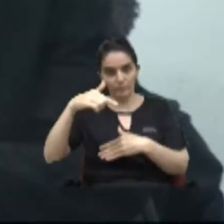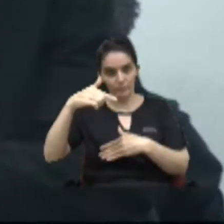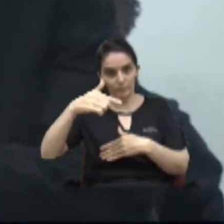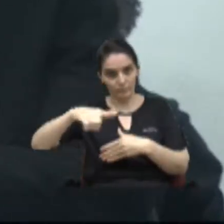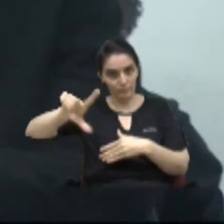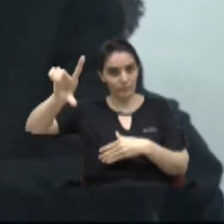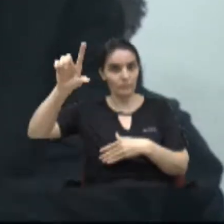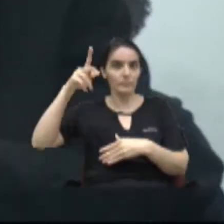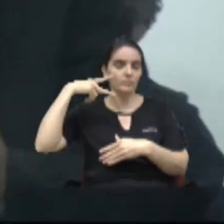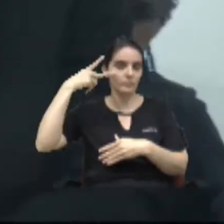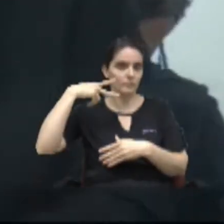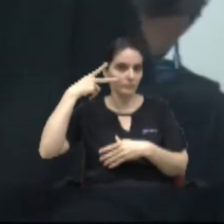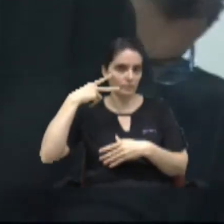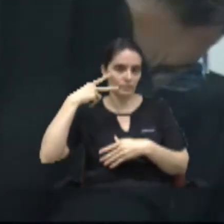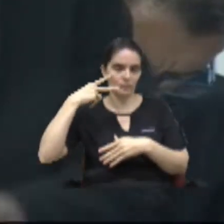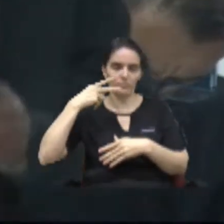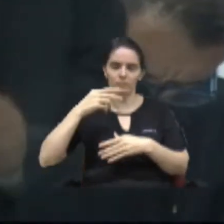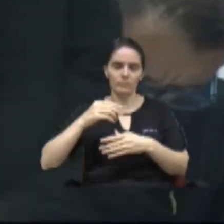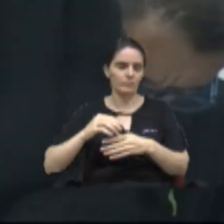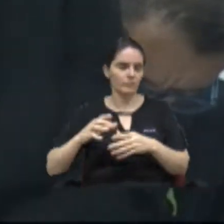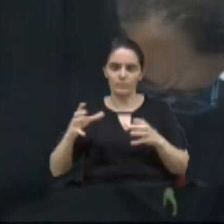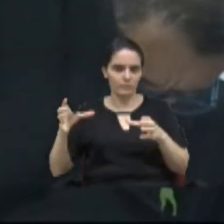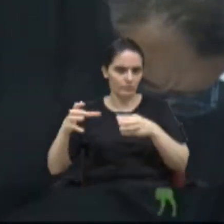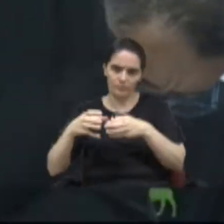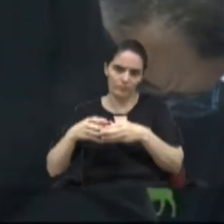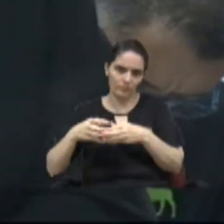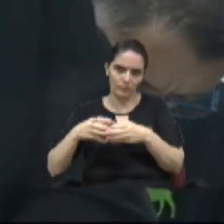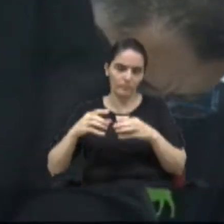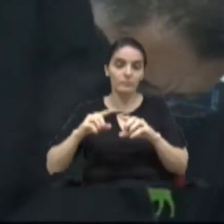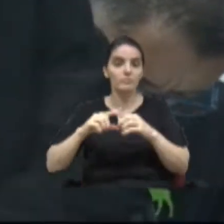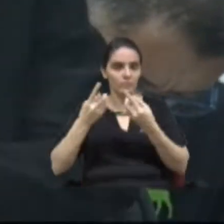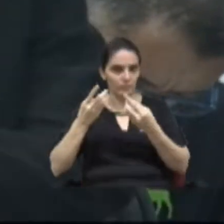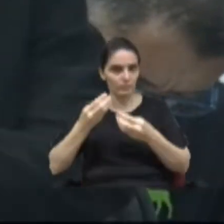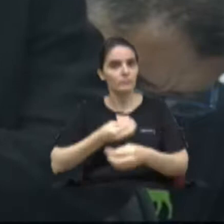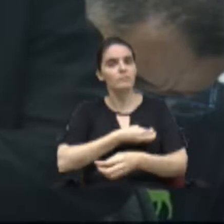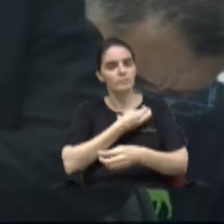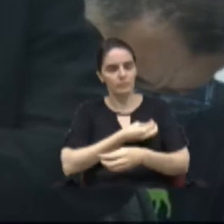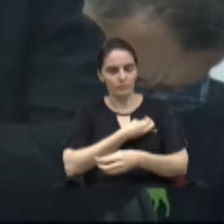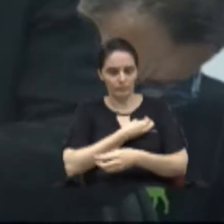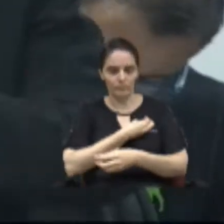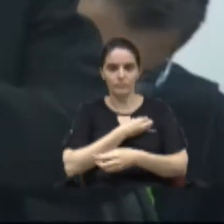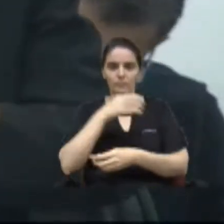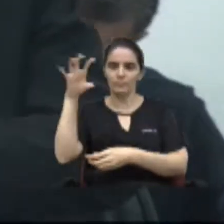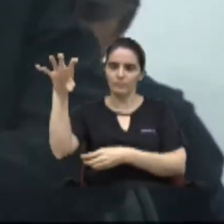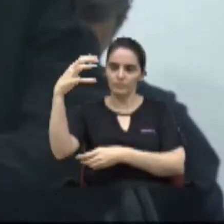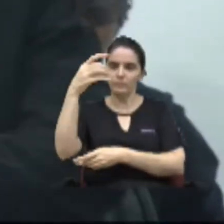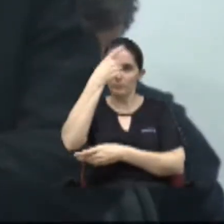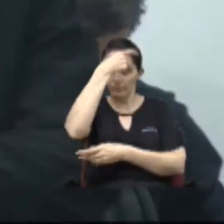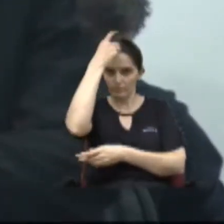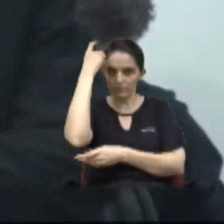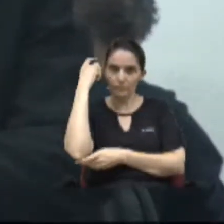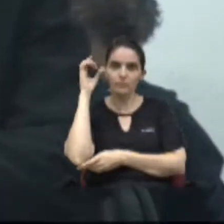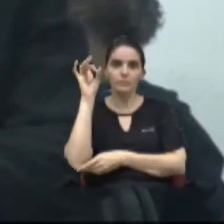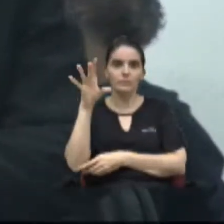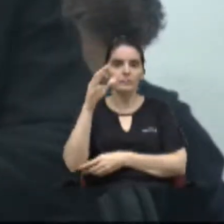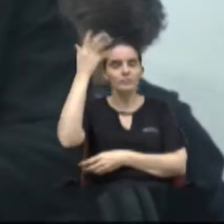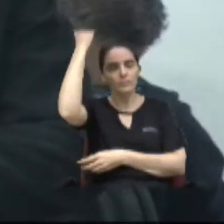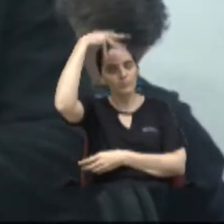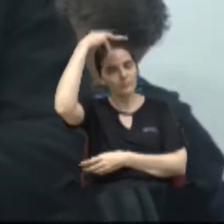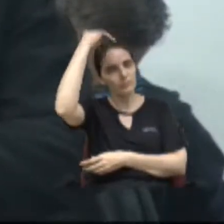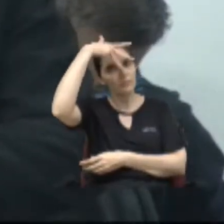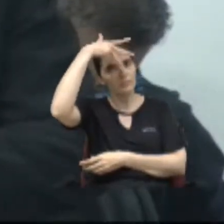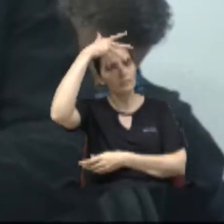não fazem parte desta comissão, mas estiveram lá presente, estiveram lá o vereador Marcos Xavier, a vereadora Érica